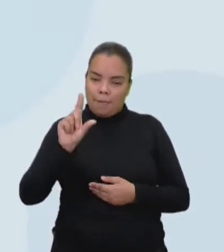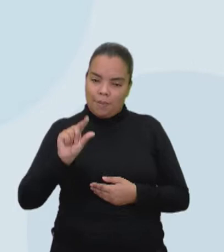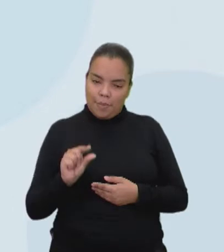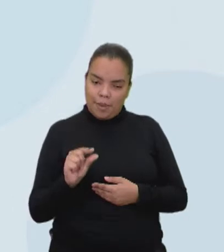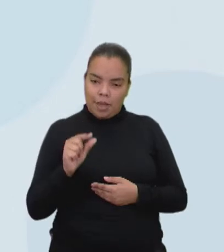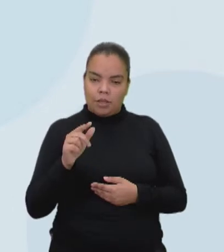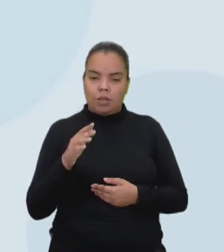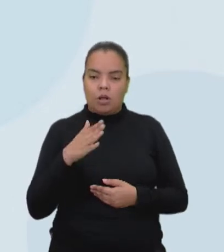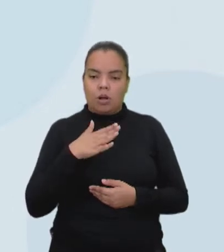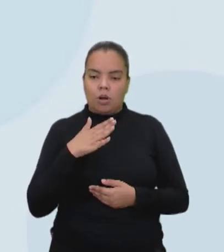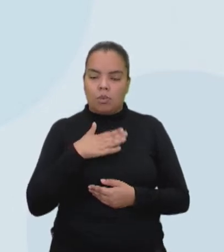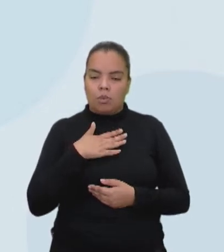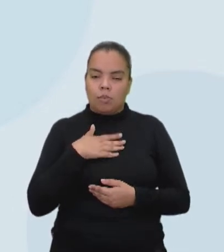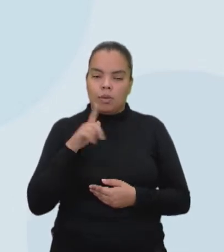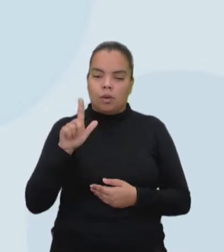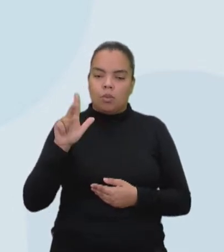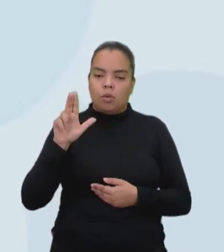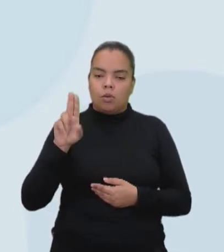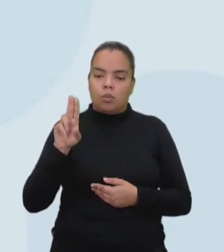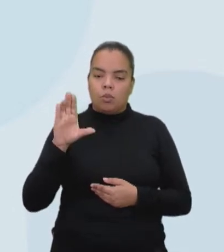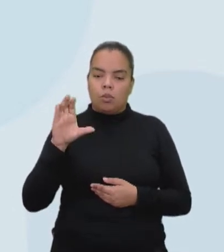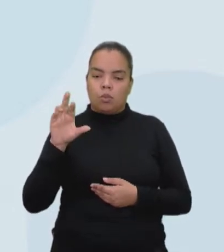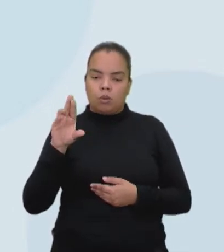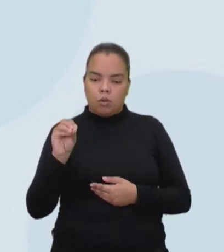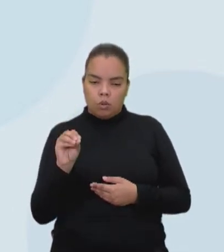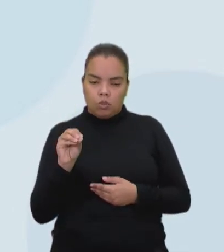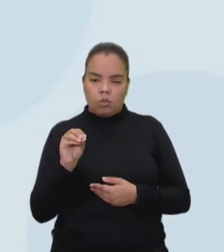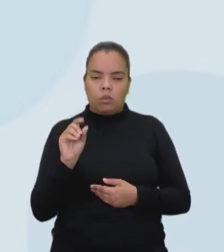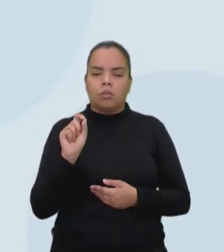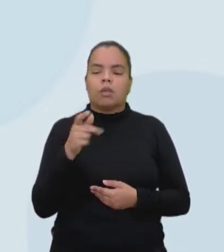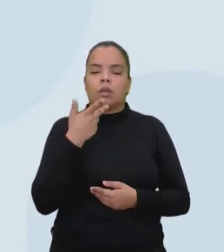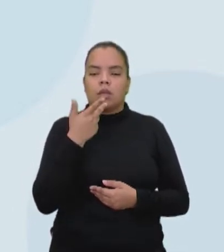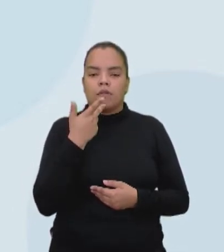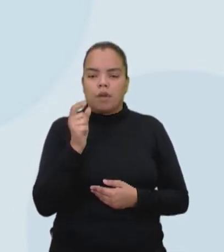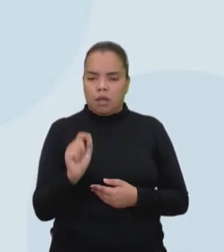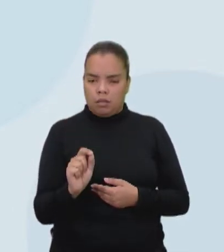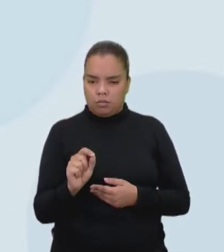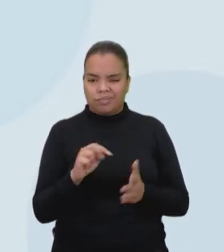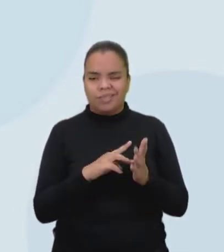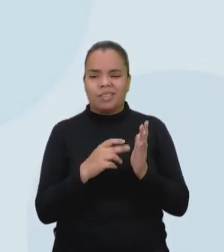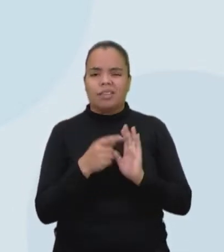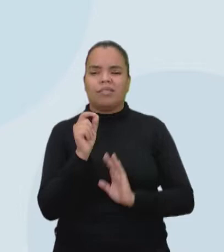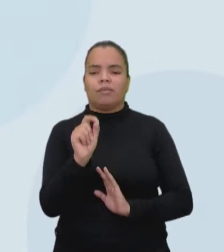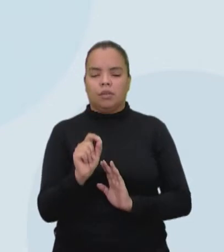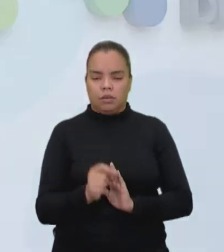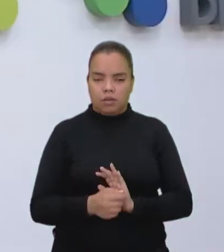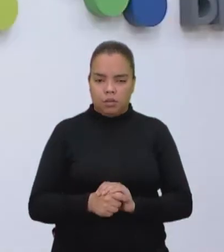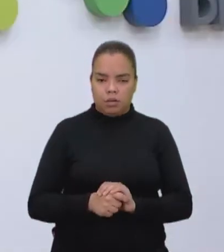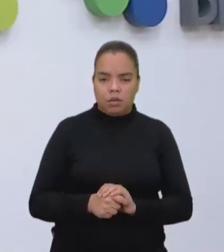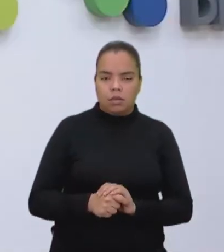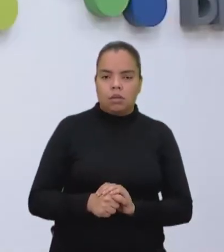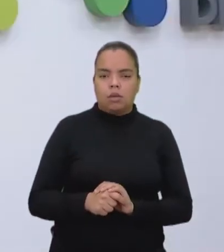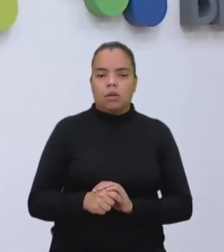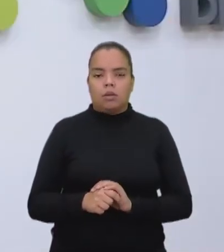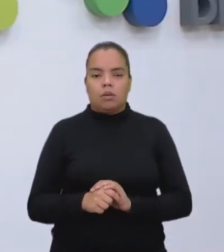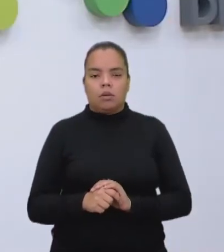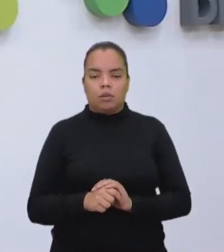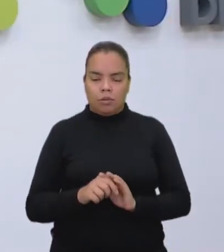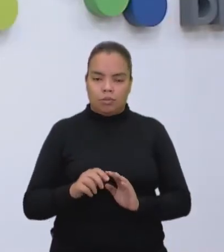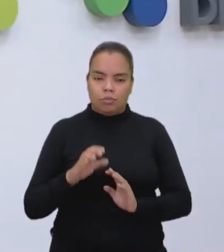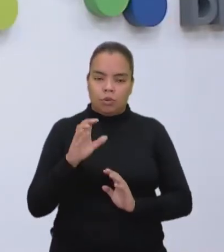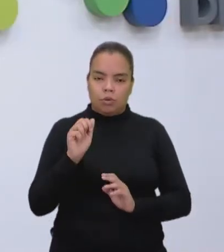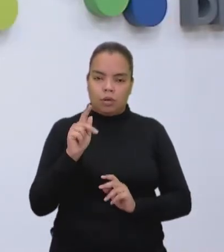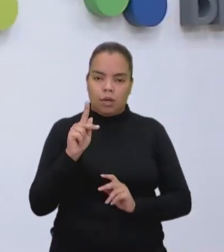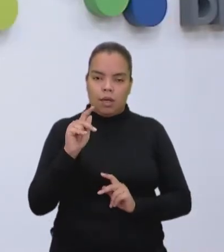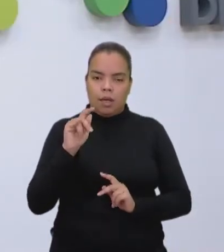a taxa de lucro. Então o que eu quero dizer para vocês é que o capital constante